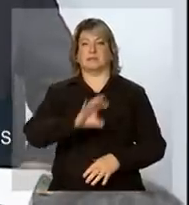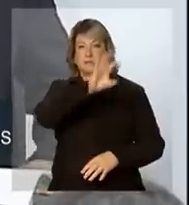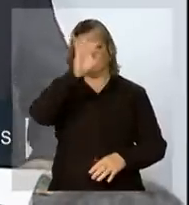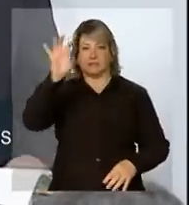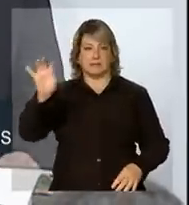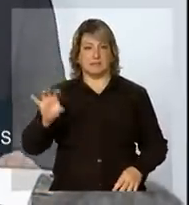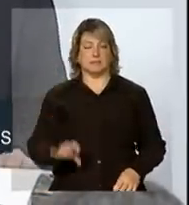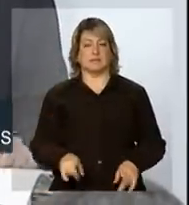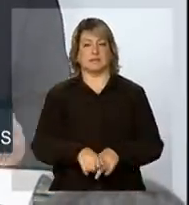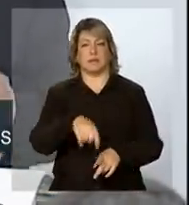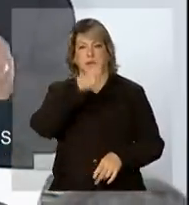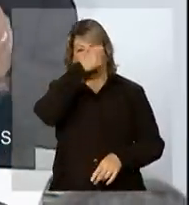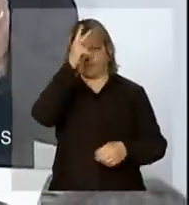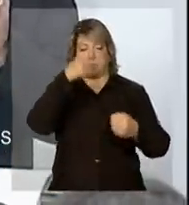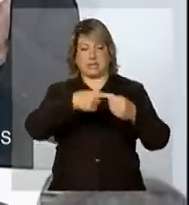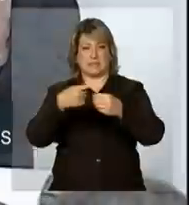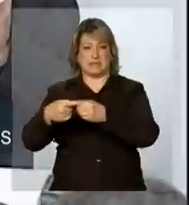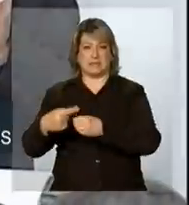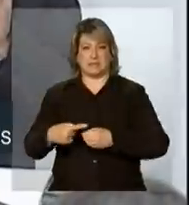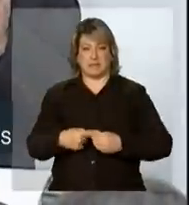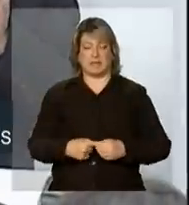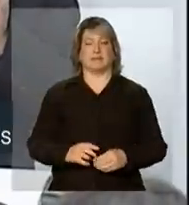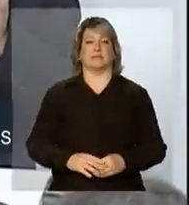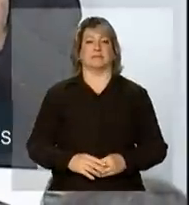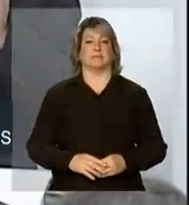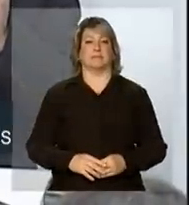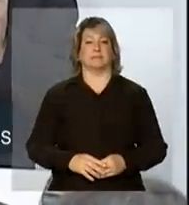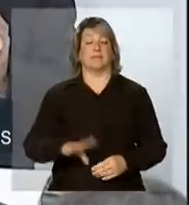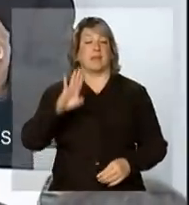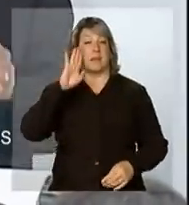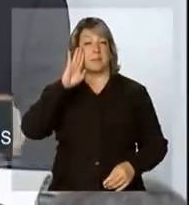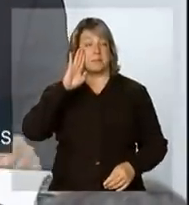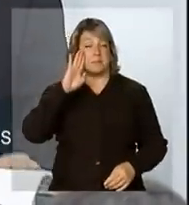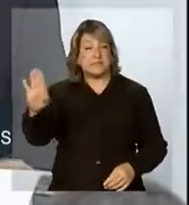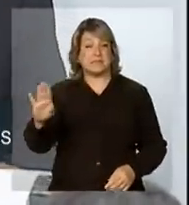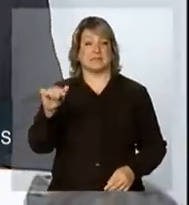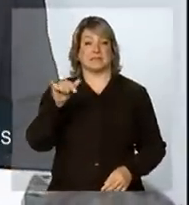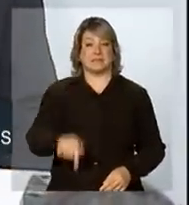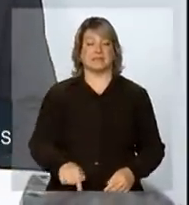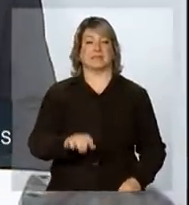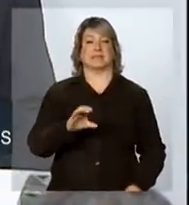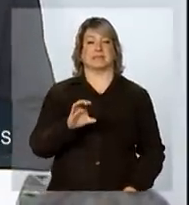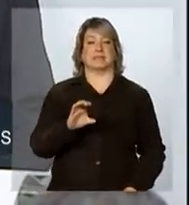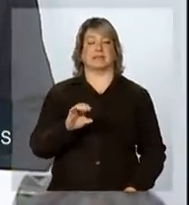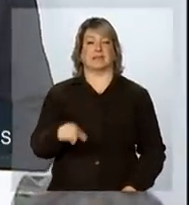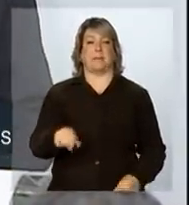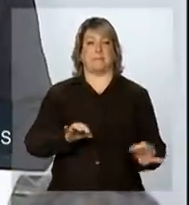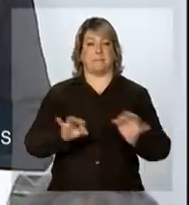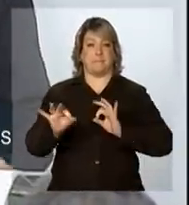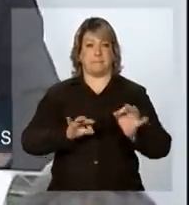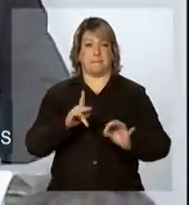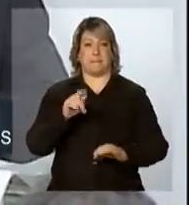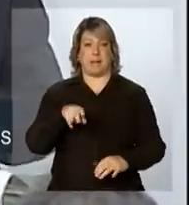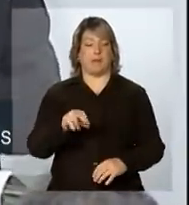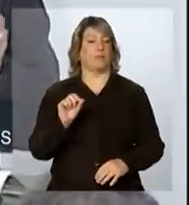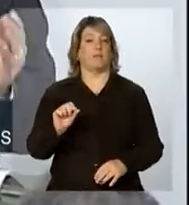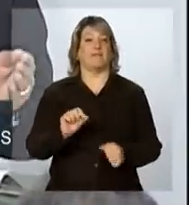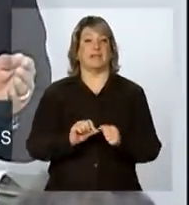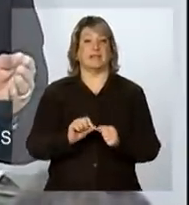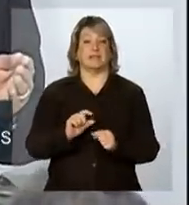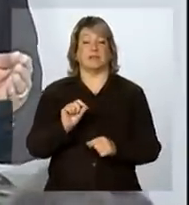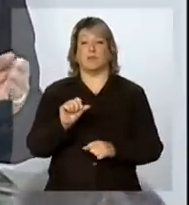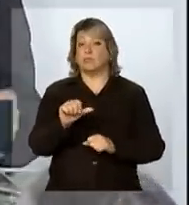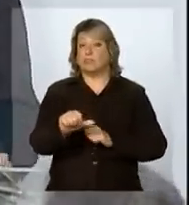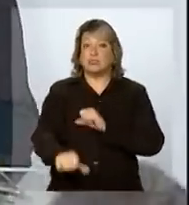municipais. A prioridade central do plano é fazer uma virada